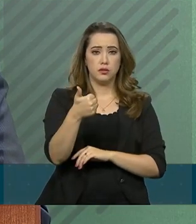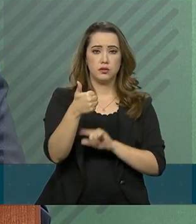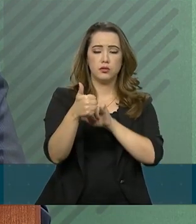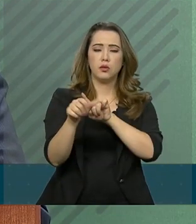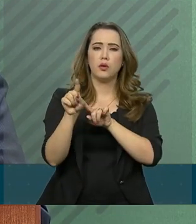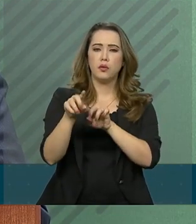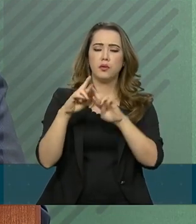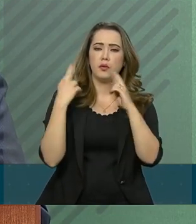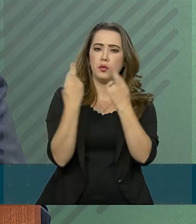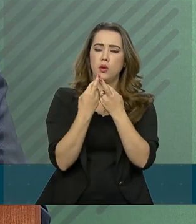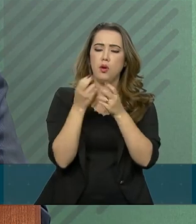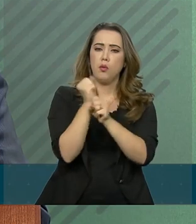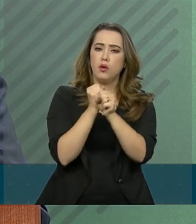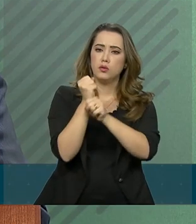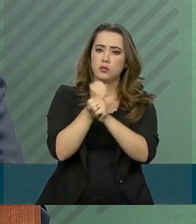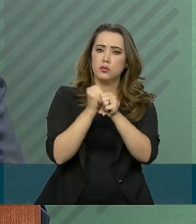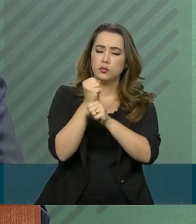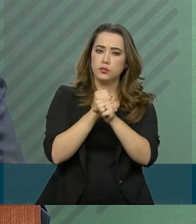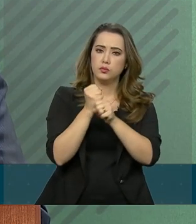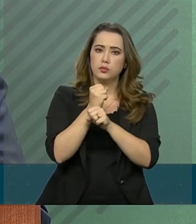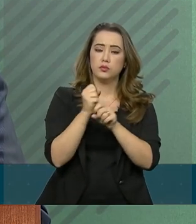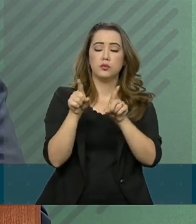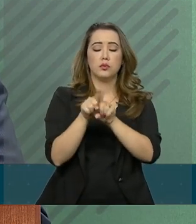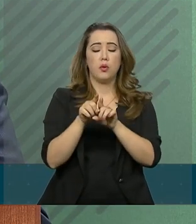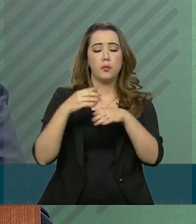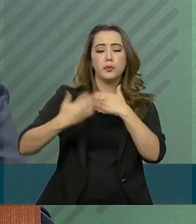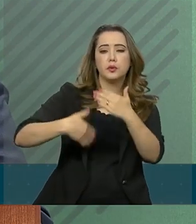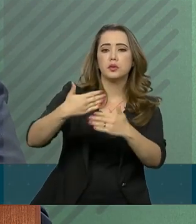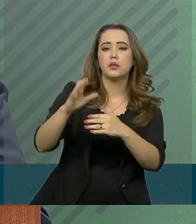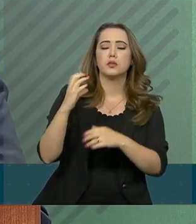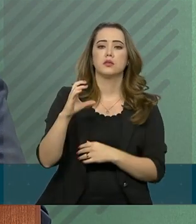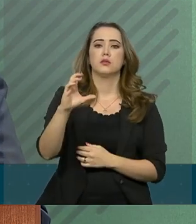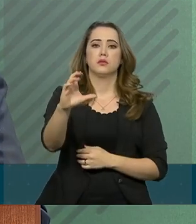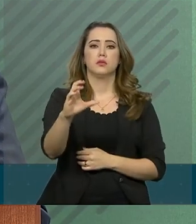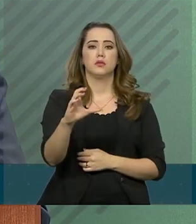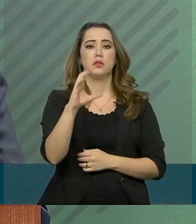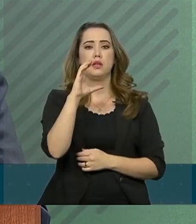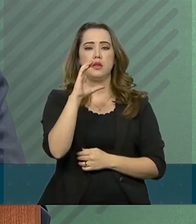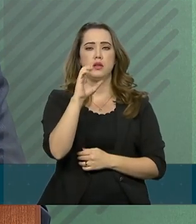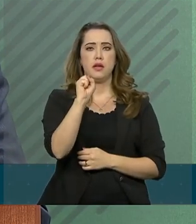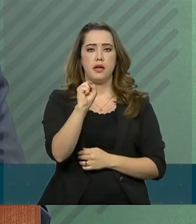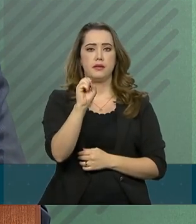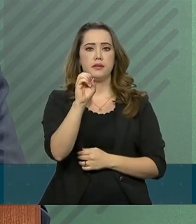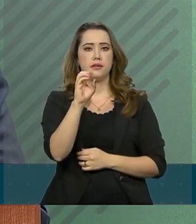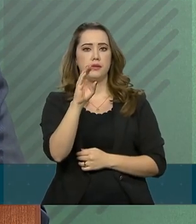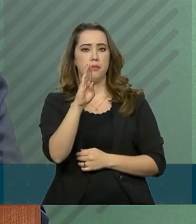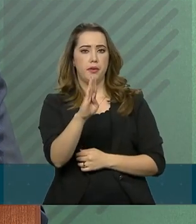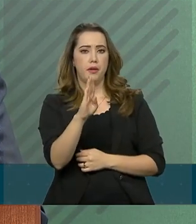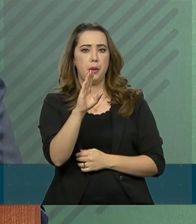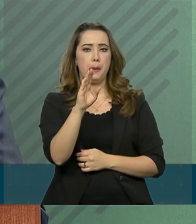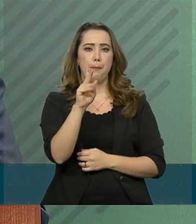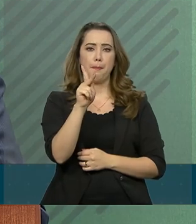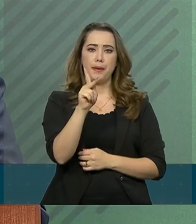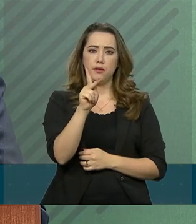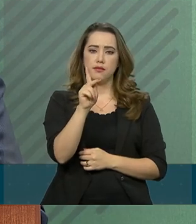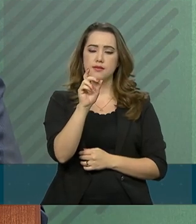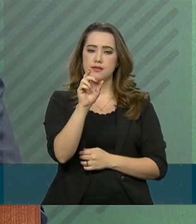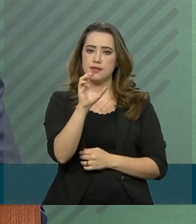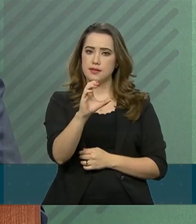Sociedade Brasileira para o Progresso da Ciência, SBPC. Os dados